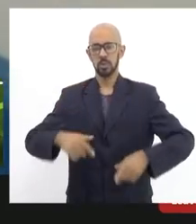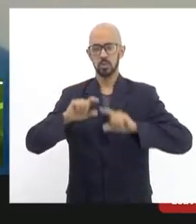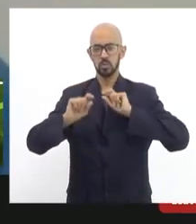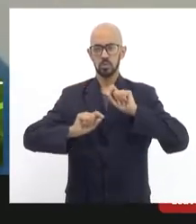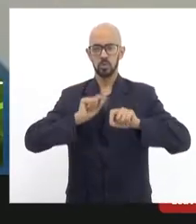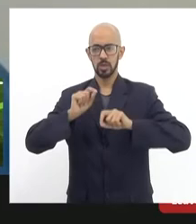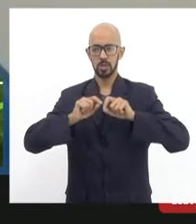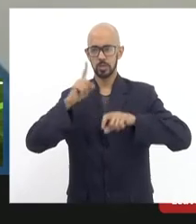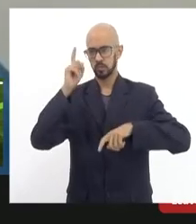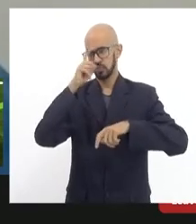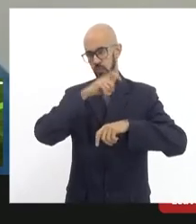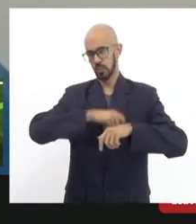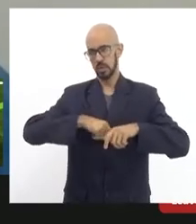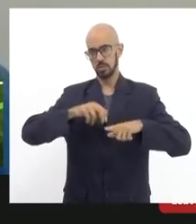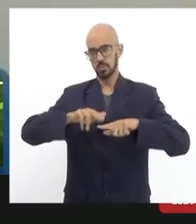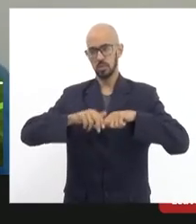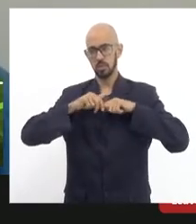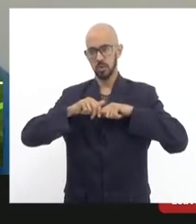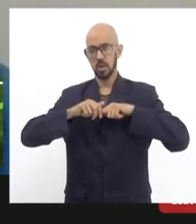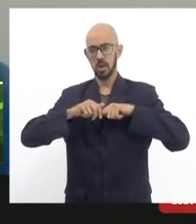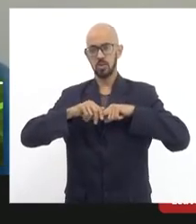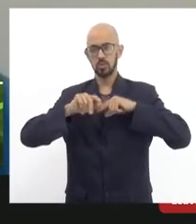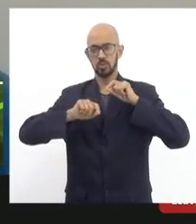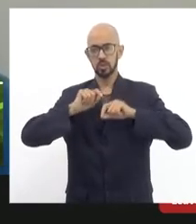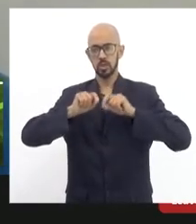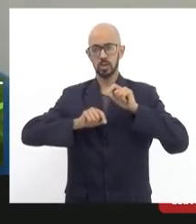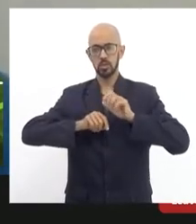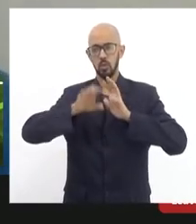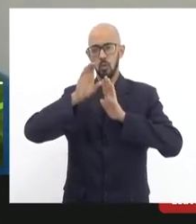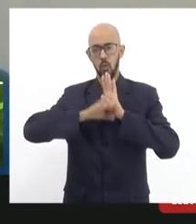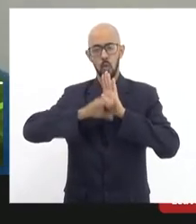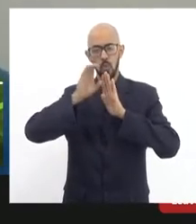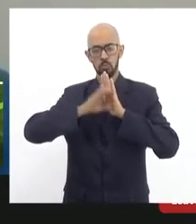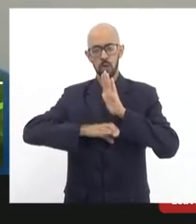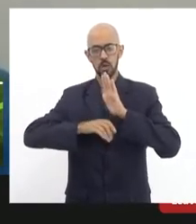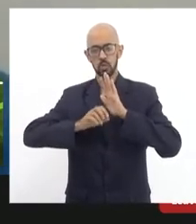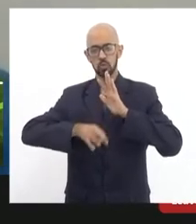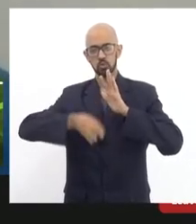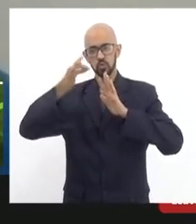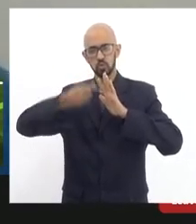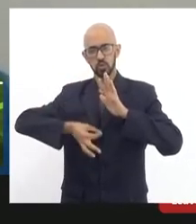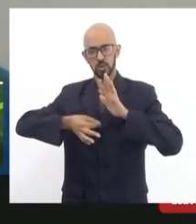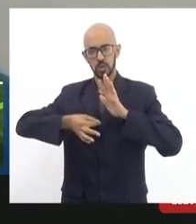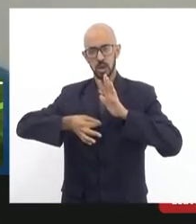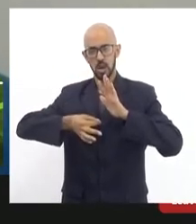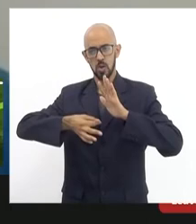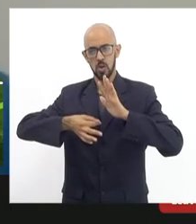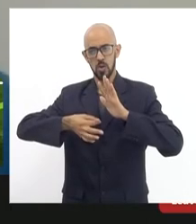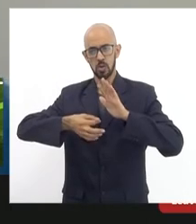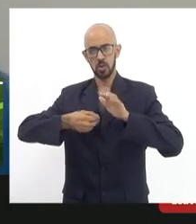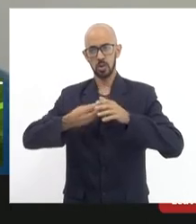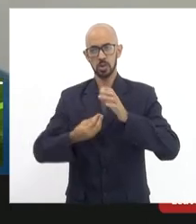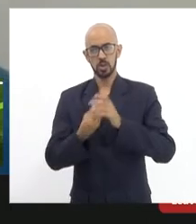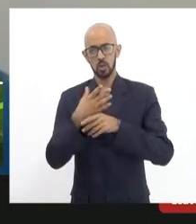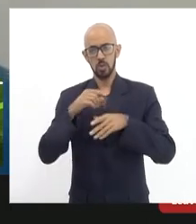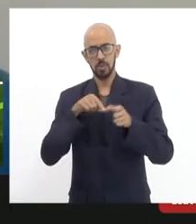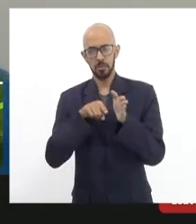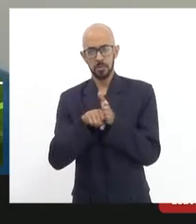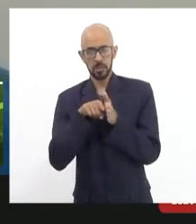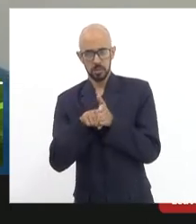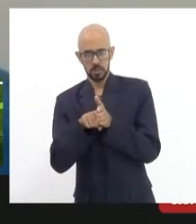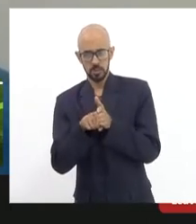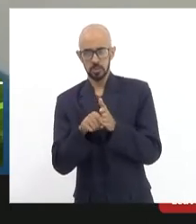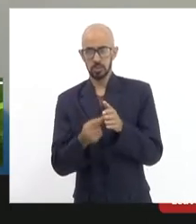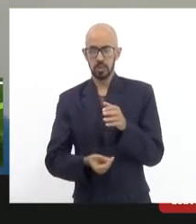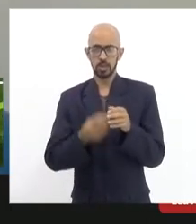estamos enfrentando por conta do comando judicial existe um agravo onde determinou-se essa perícia nós estamos tentando estabelecer esse cronograma exatamente